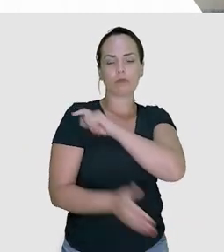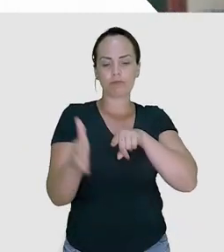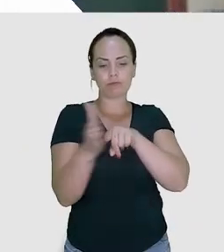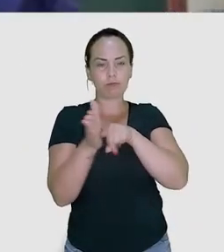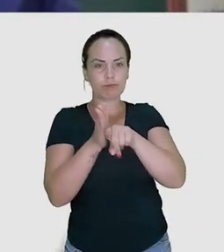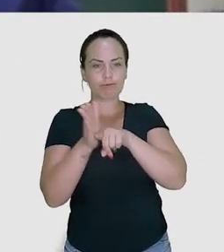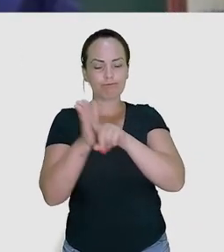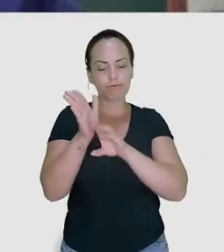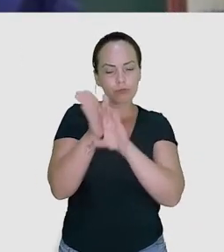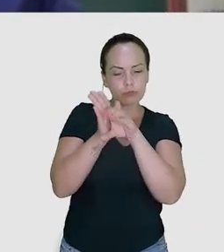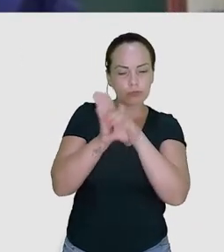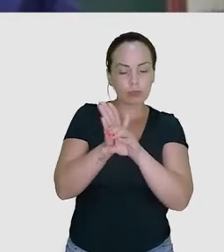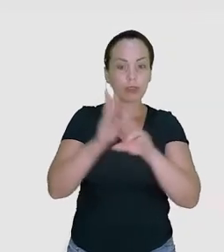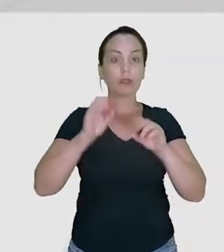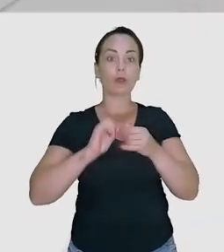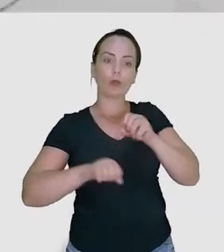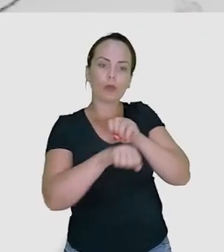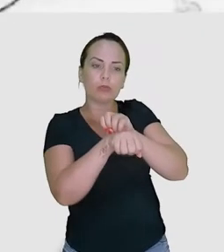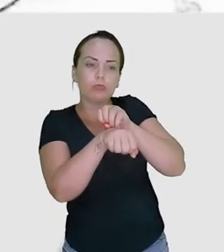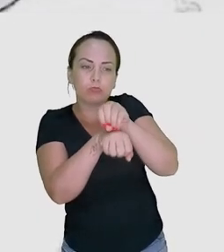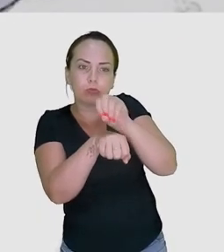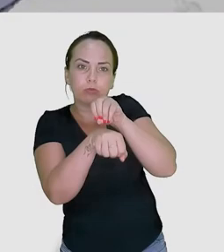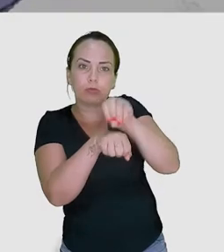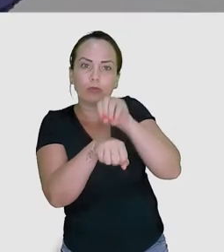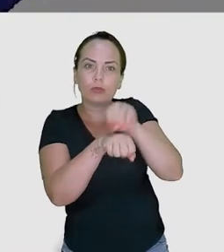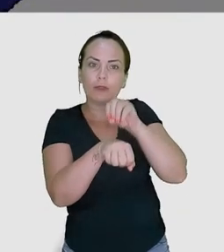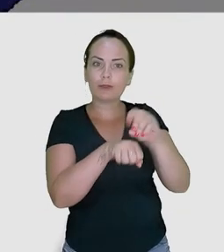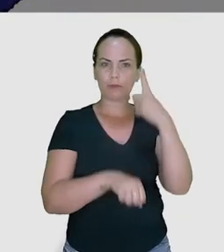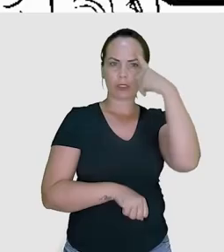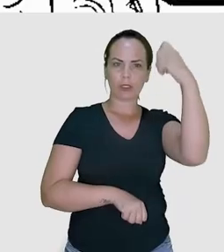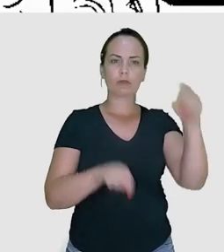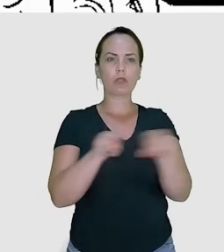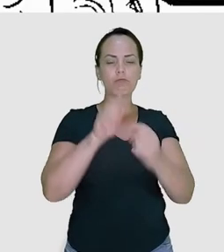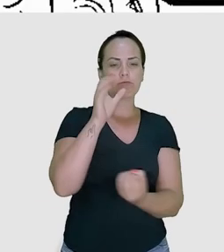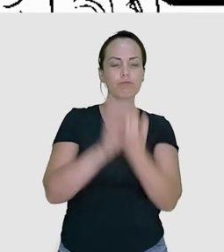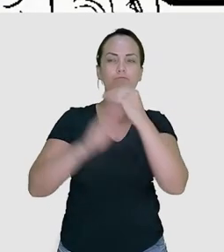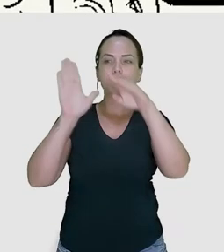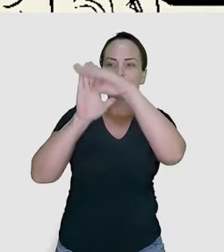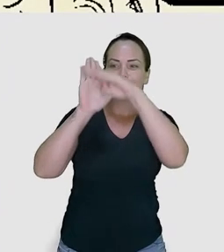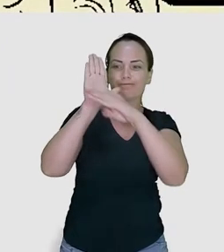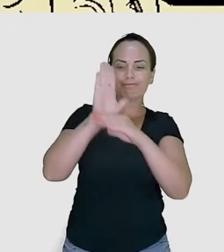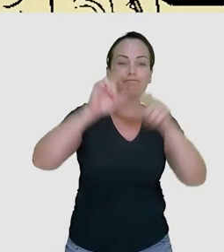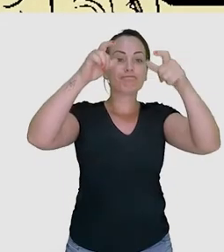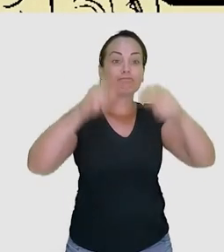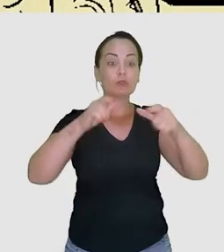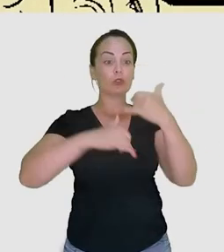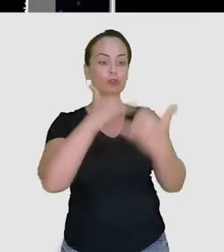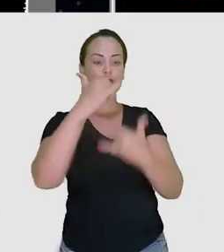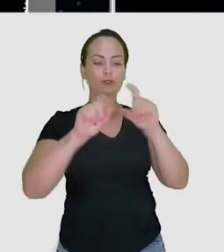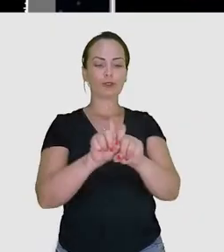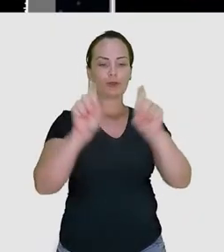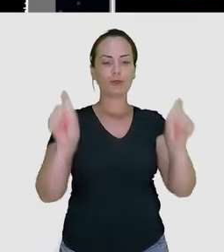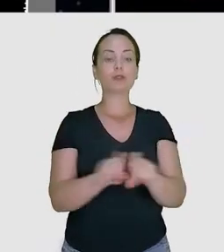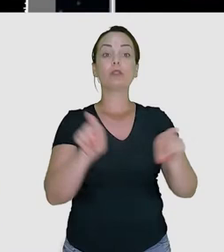a ajuda de dois professores da escola, os alunos pesquisaram conteúdo científico sobre o tema, sugeriram ideias para a narrativa, criaram